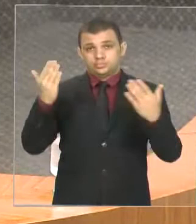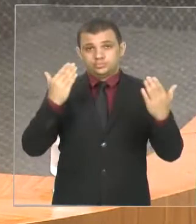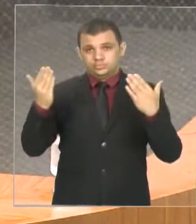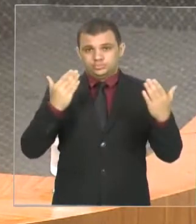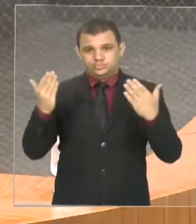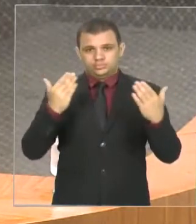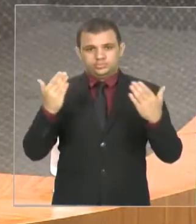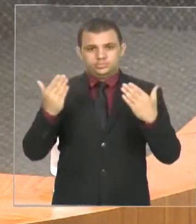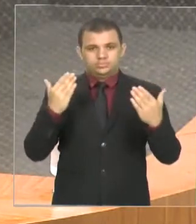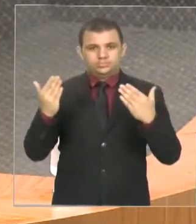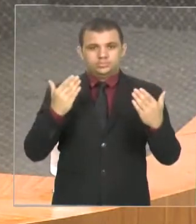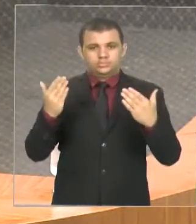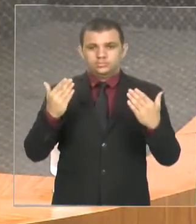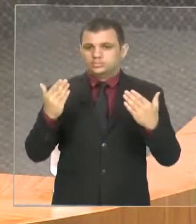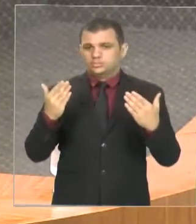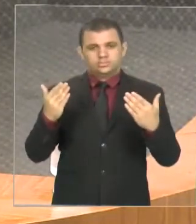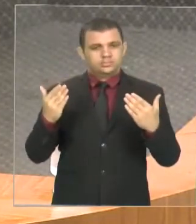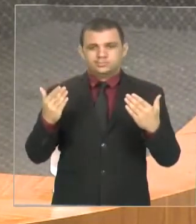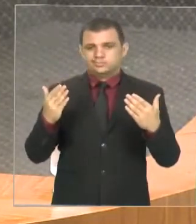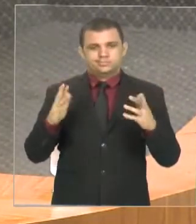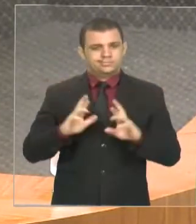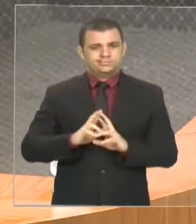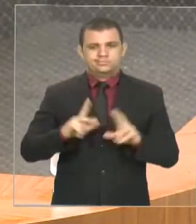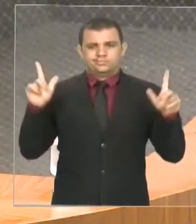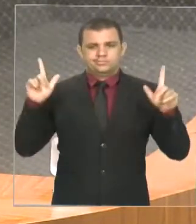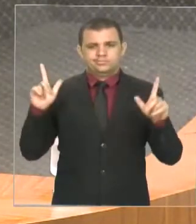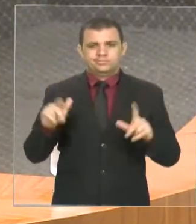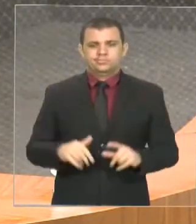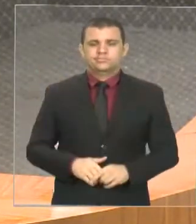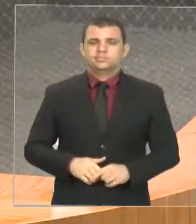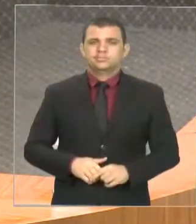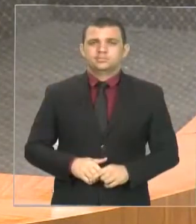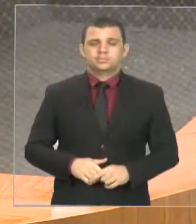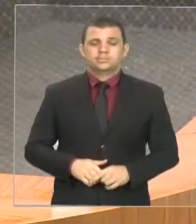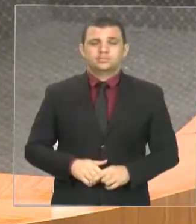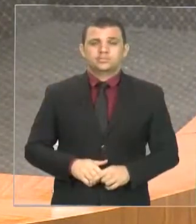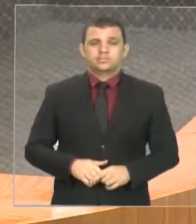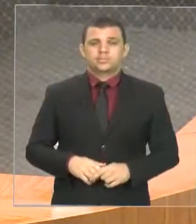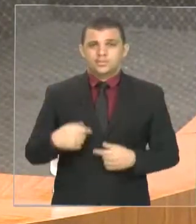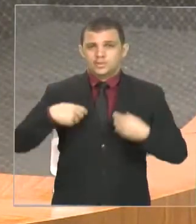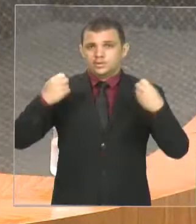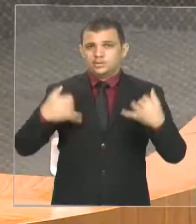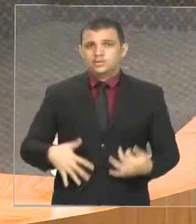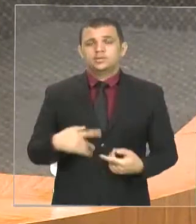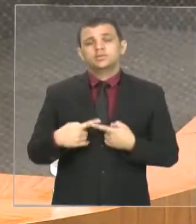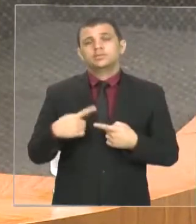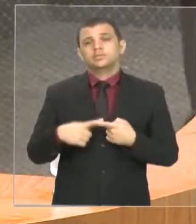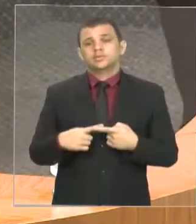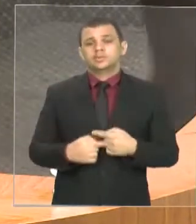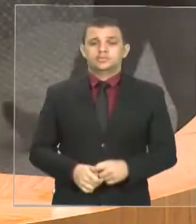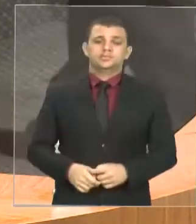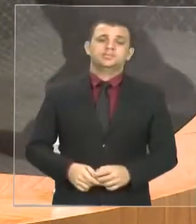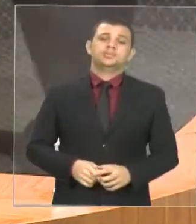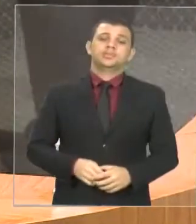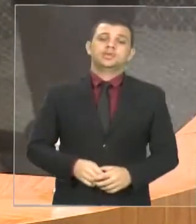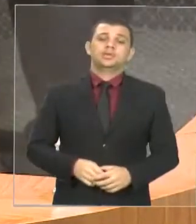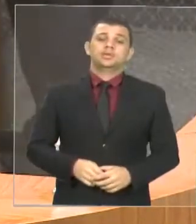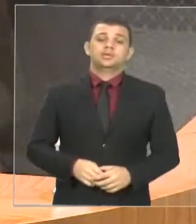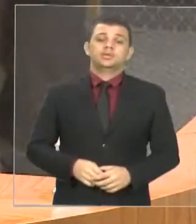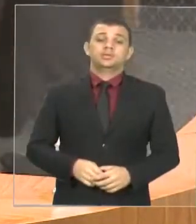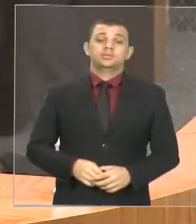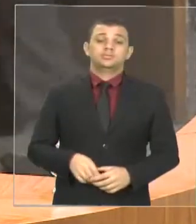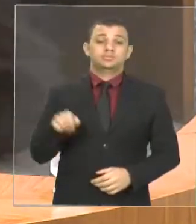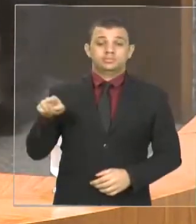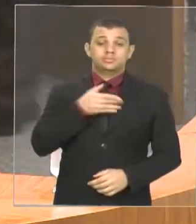deputado Marcos, é totalmente desproporcional. E eu lhe digo o porquê. O aumento que foi